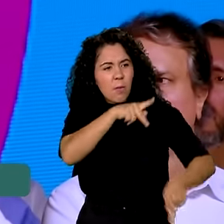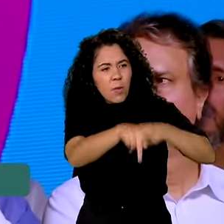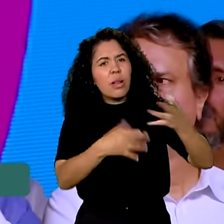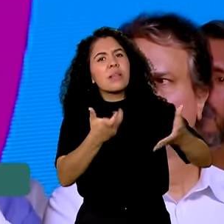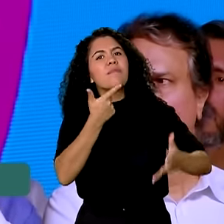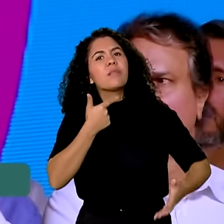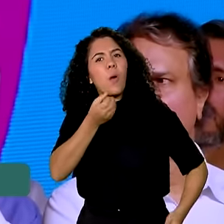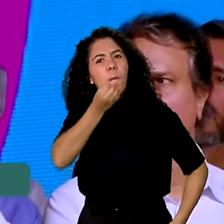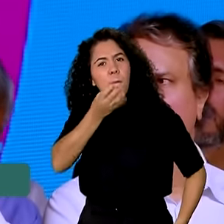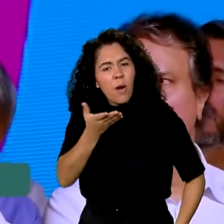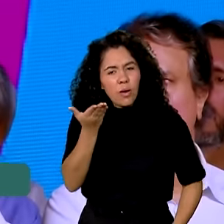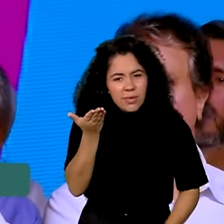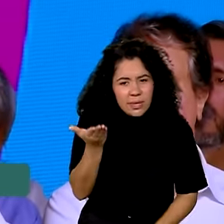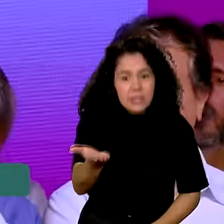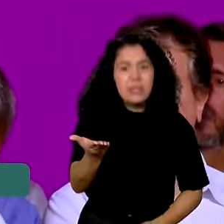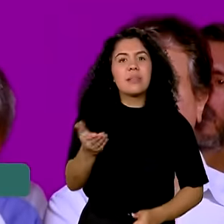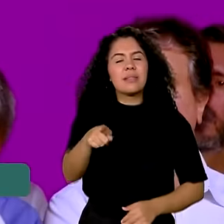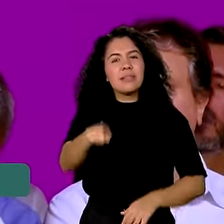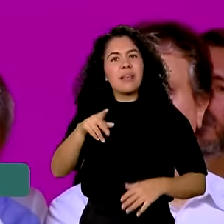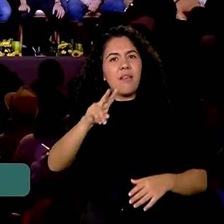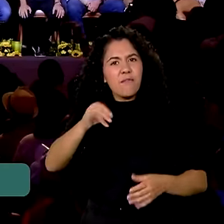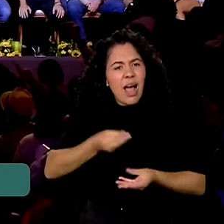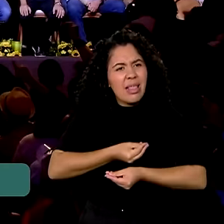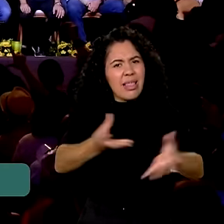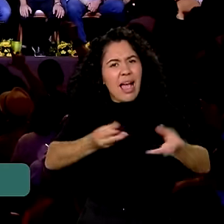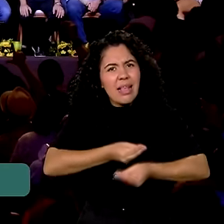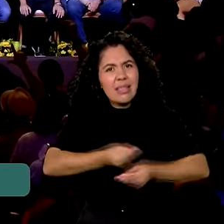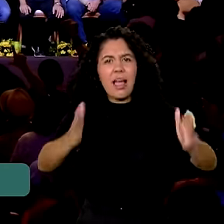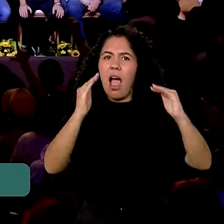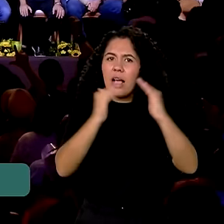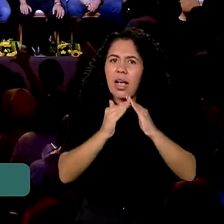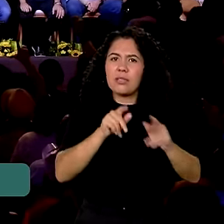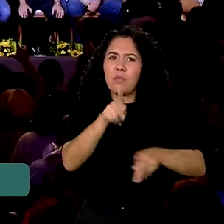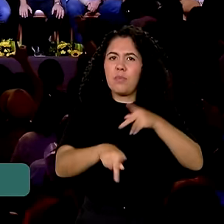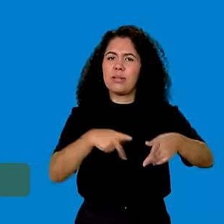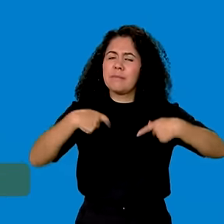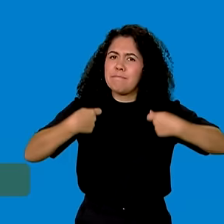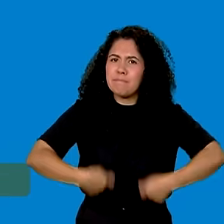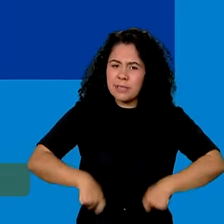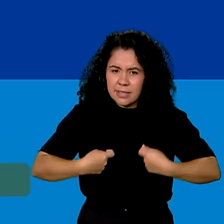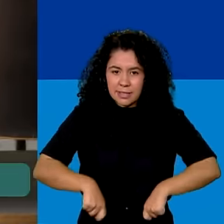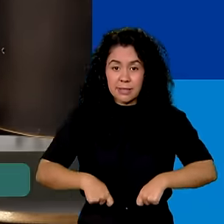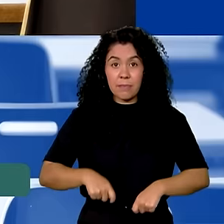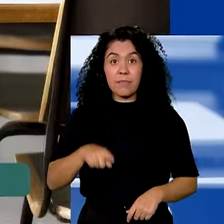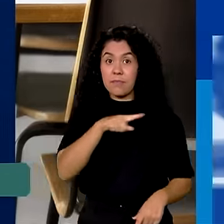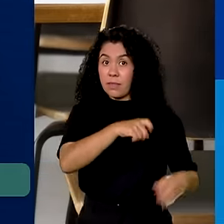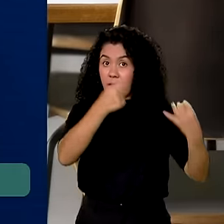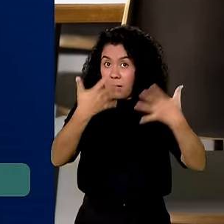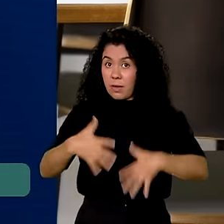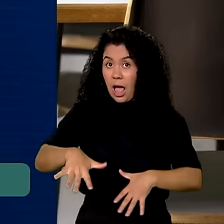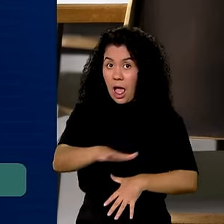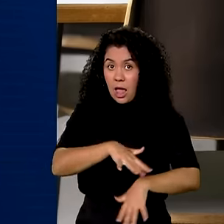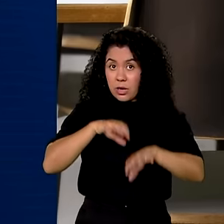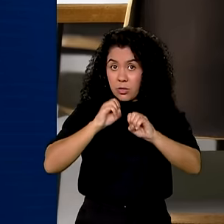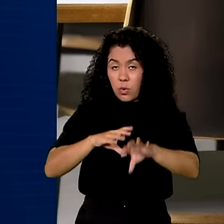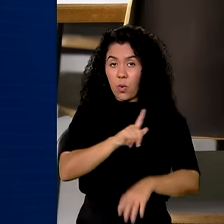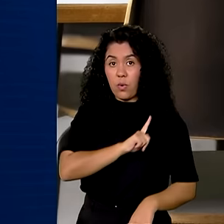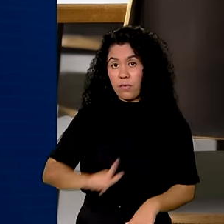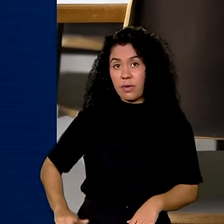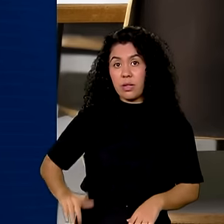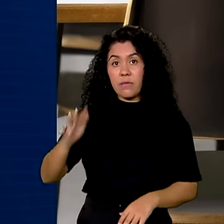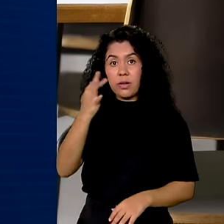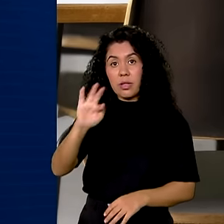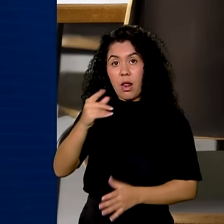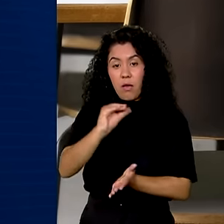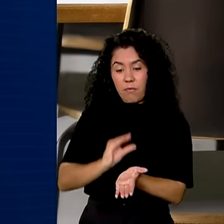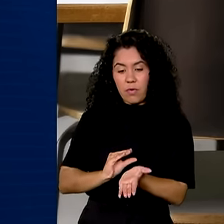Só vai cansar, presidente, de dar casa ao povo que mais precisa, presidente. No setor da educação, o governo federal vai investir